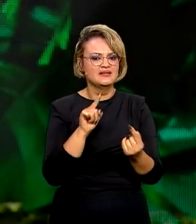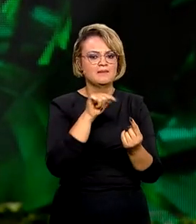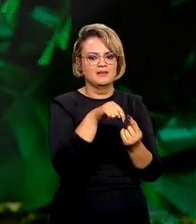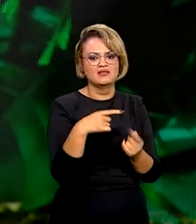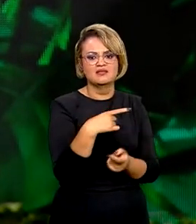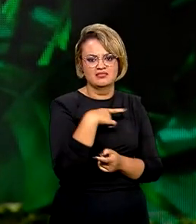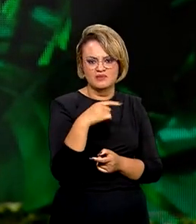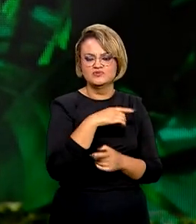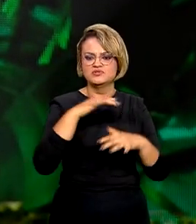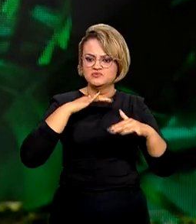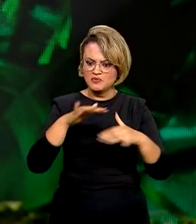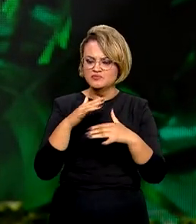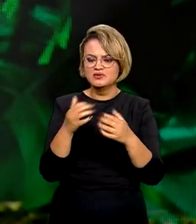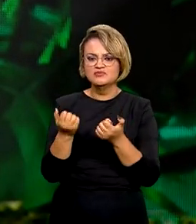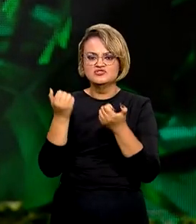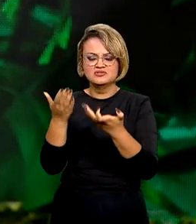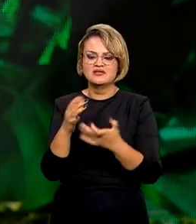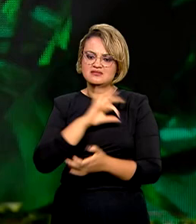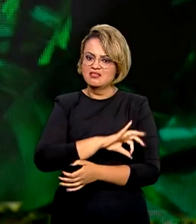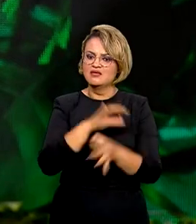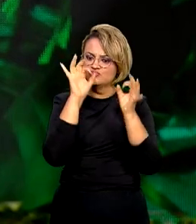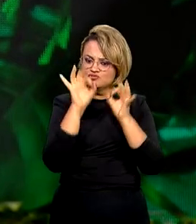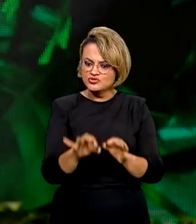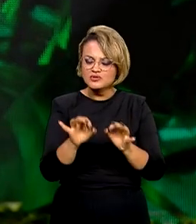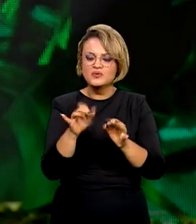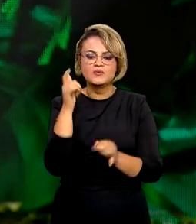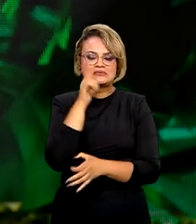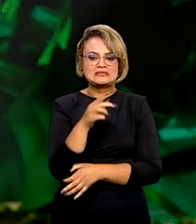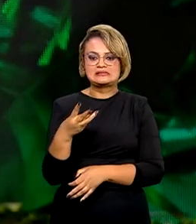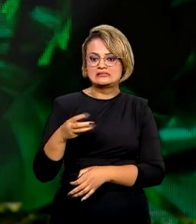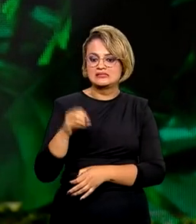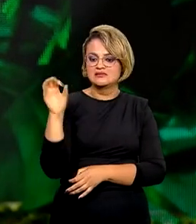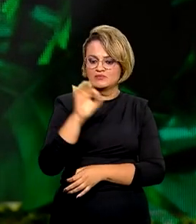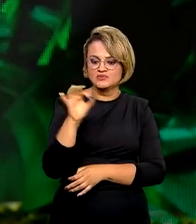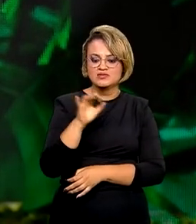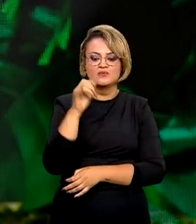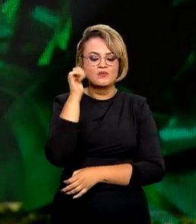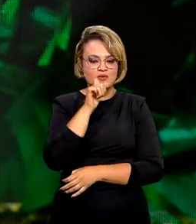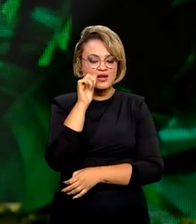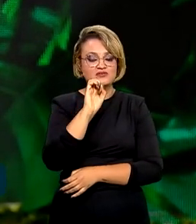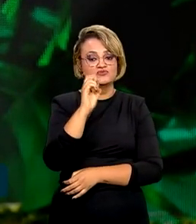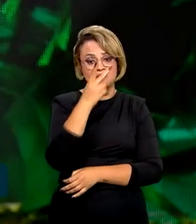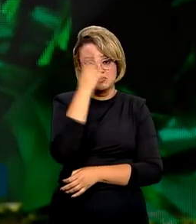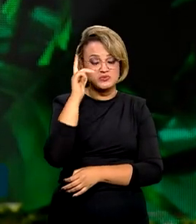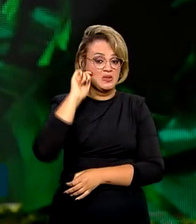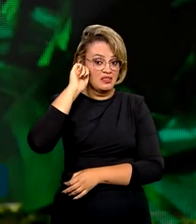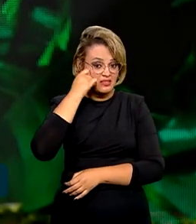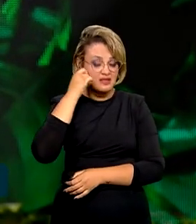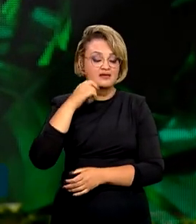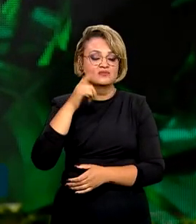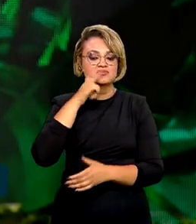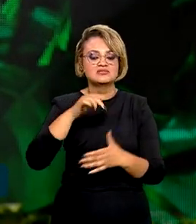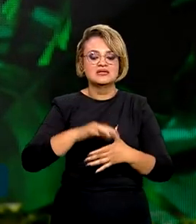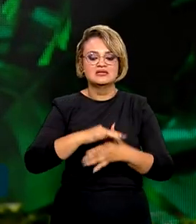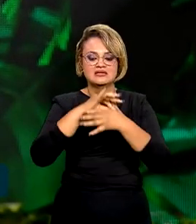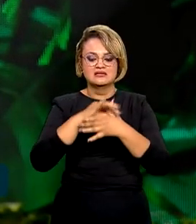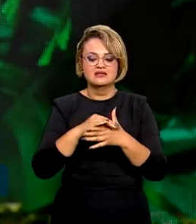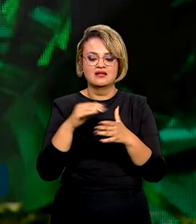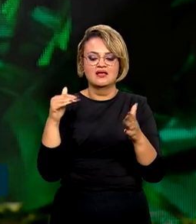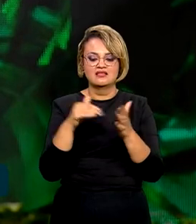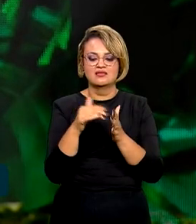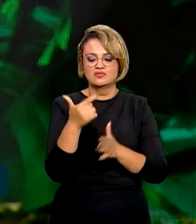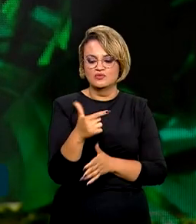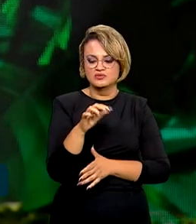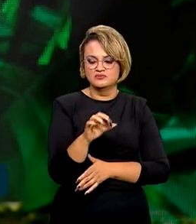movimentos, de ofertar salário digno e atingir 30% de mulheres e pessoas negras em cargo de liderança em 2025